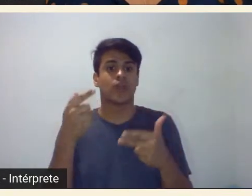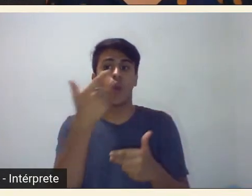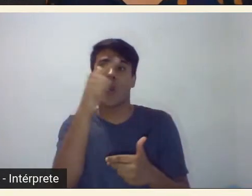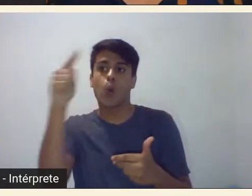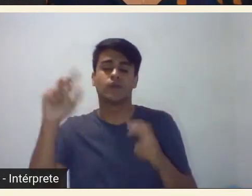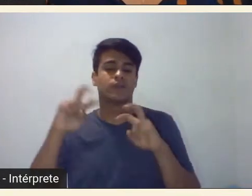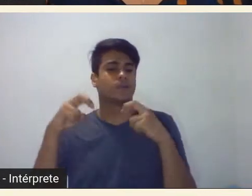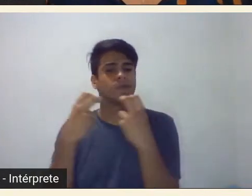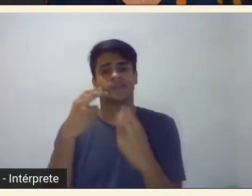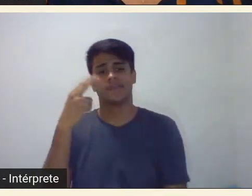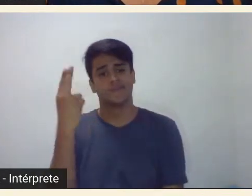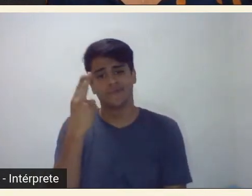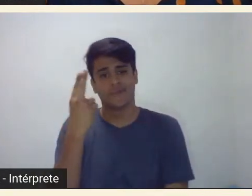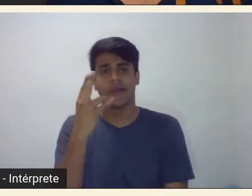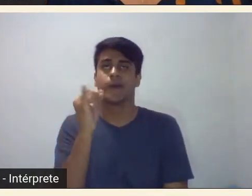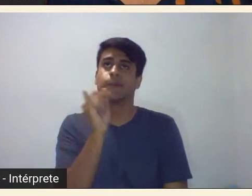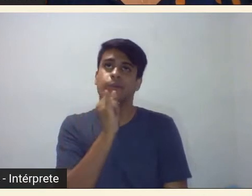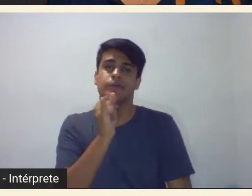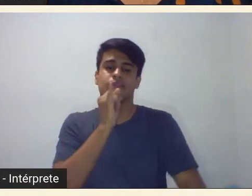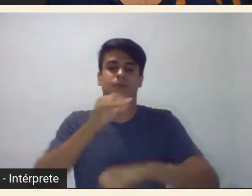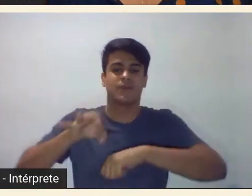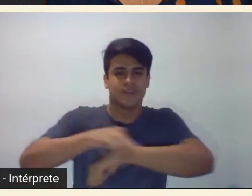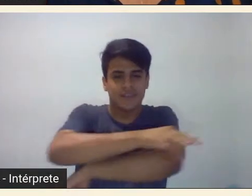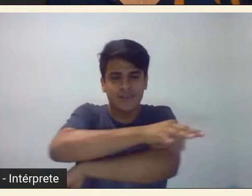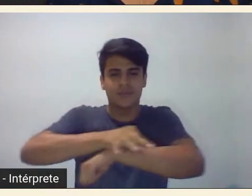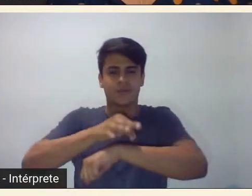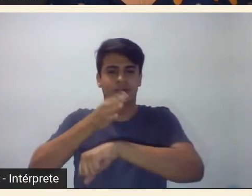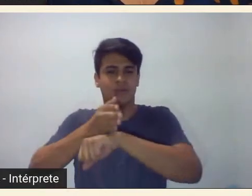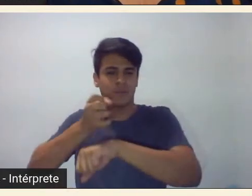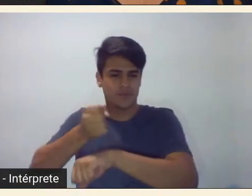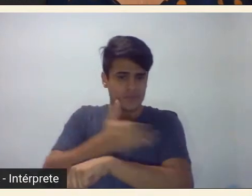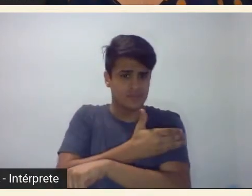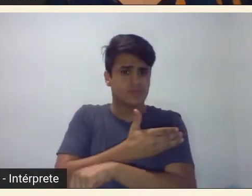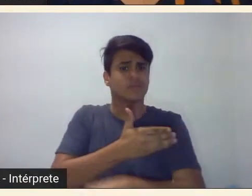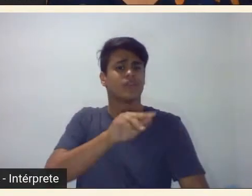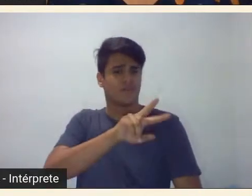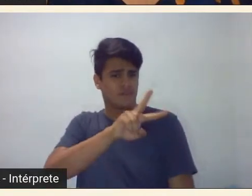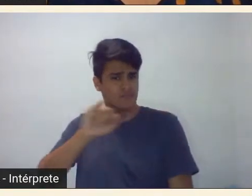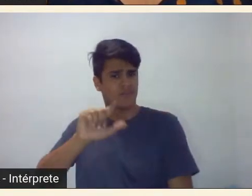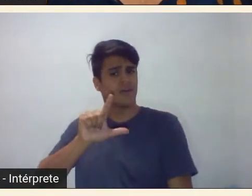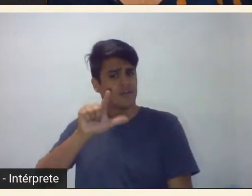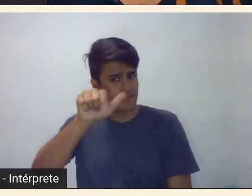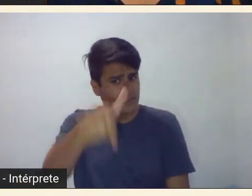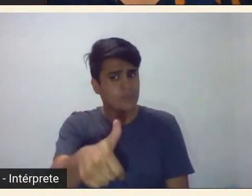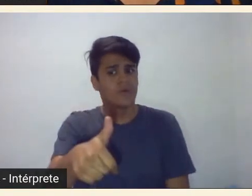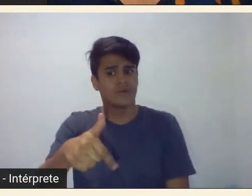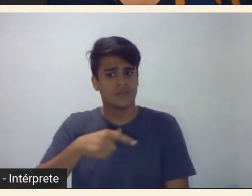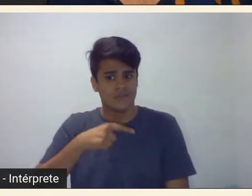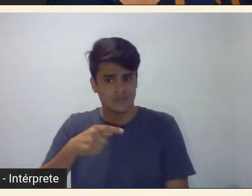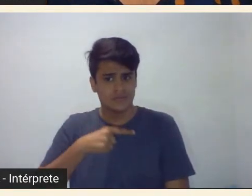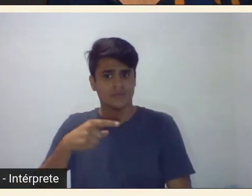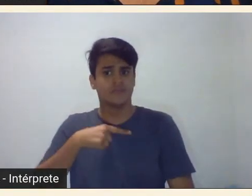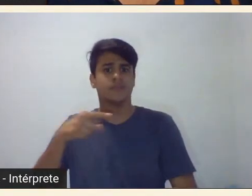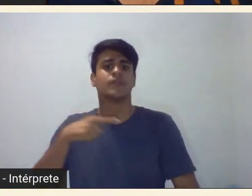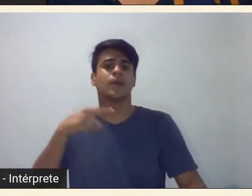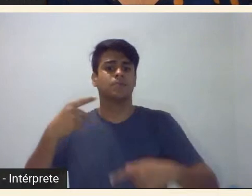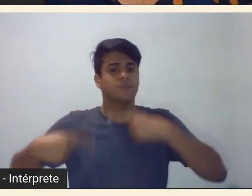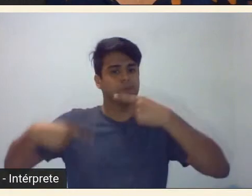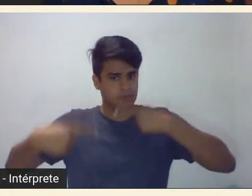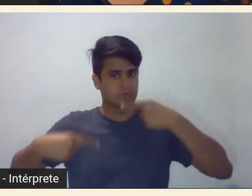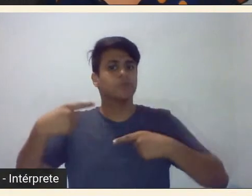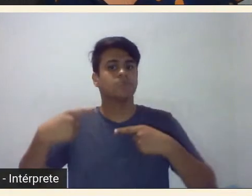como arquitetura, modernismo na Bahia, que vão ser contemplados em outros encontros do